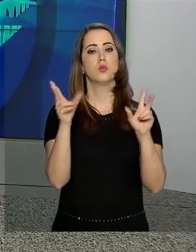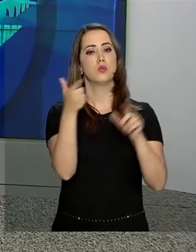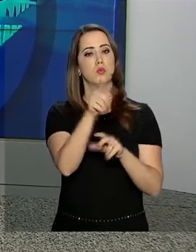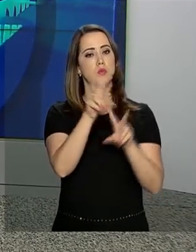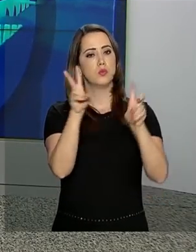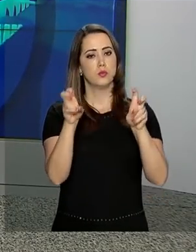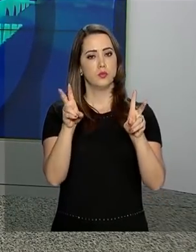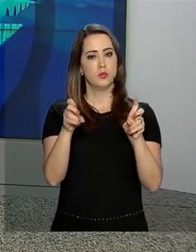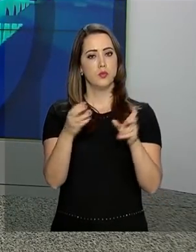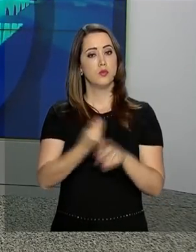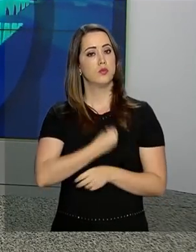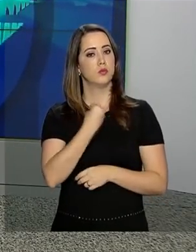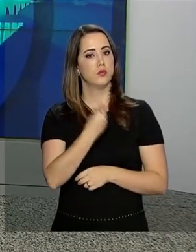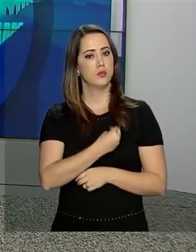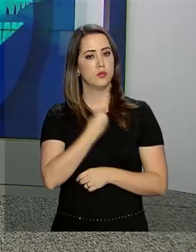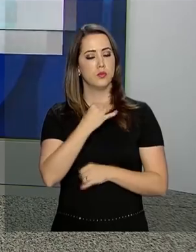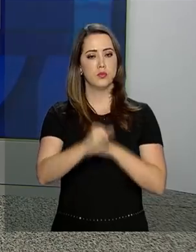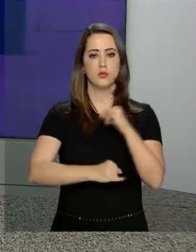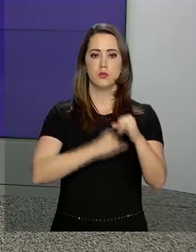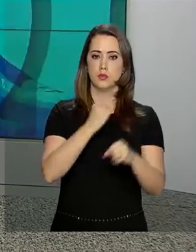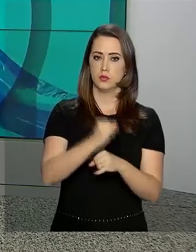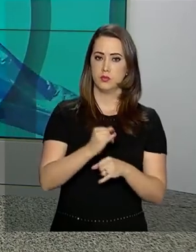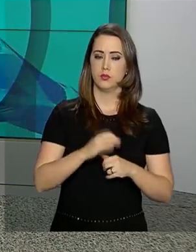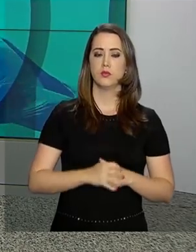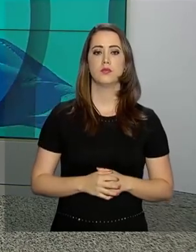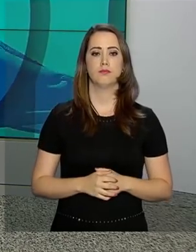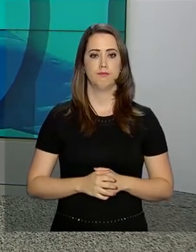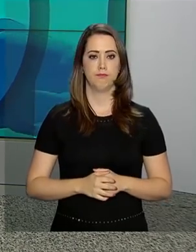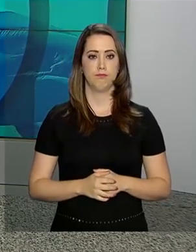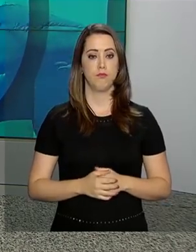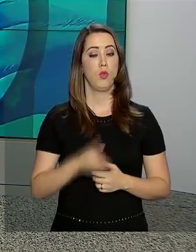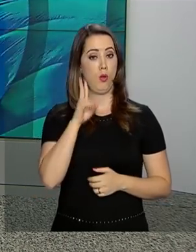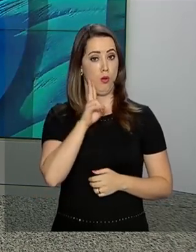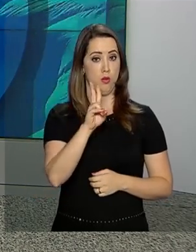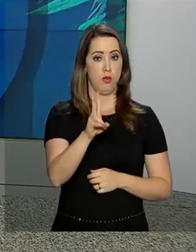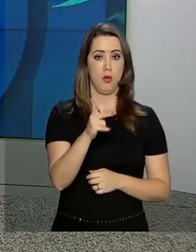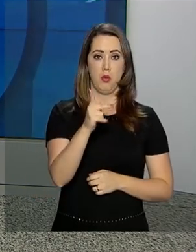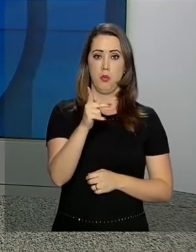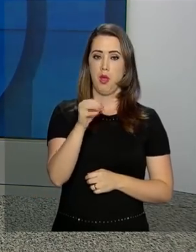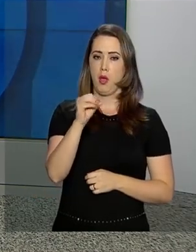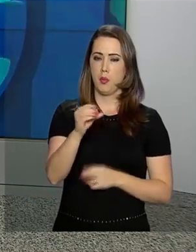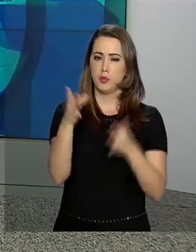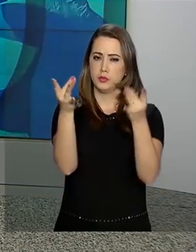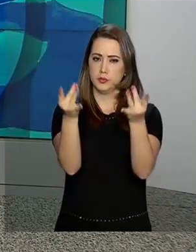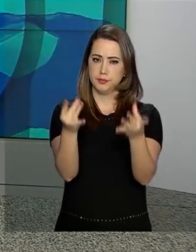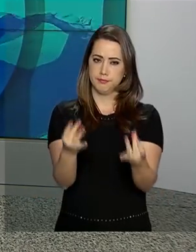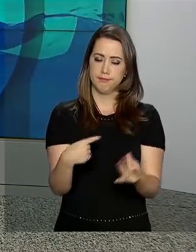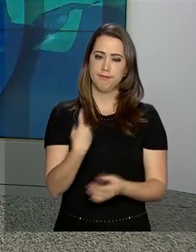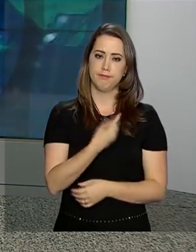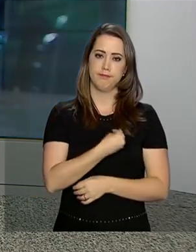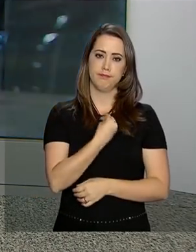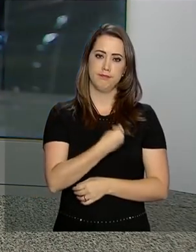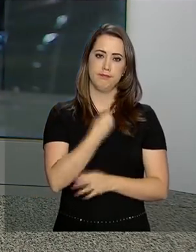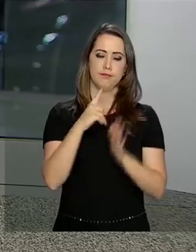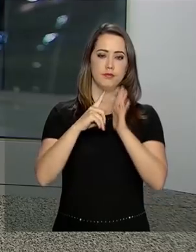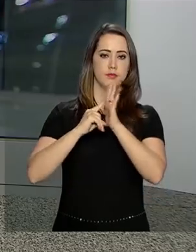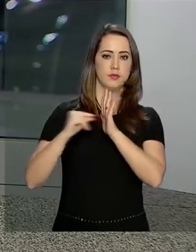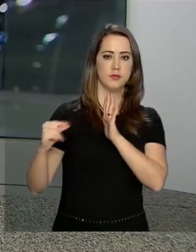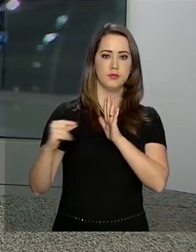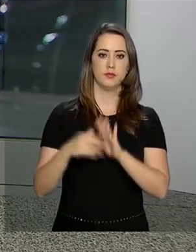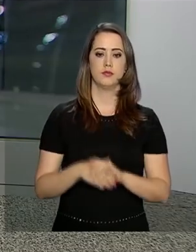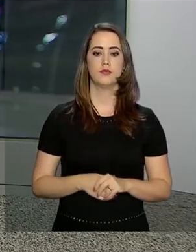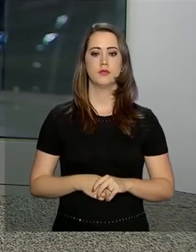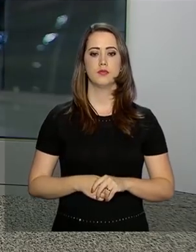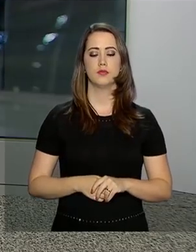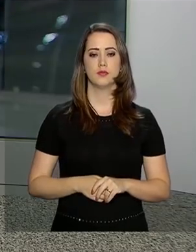e outros assuntos em uma transmissão ao vivo pela internet. O repórter Pablo Mundim traz os detalhes ao vivo